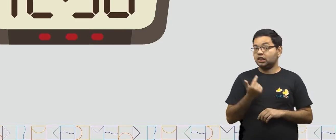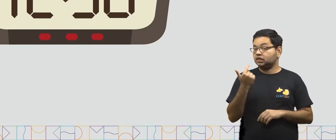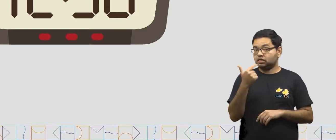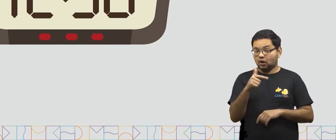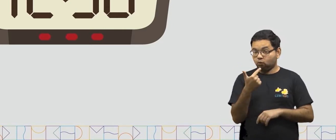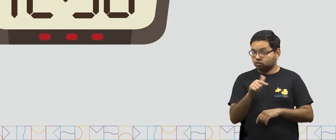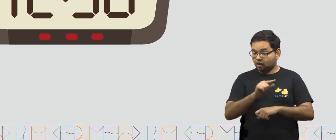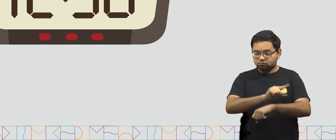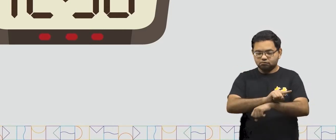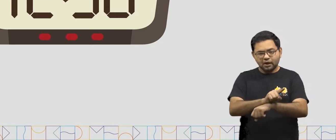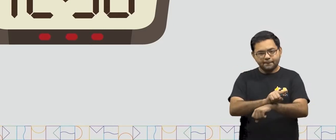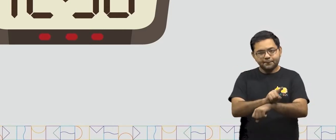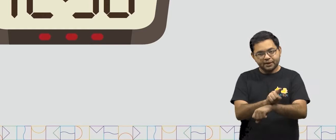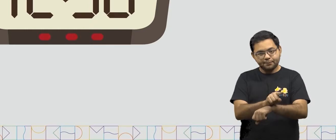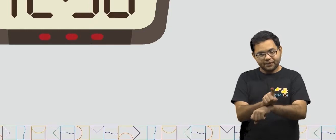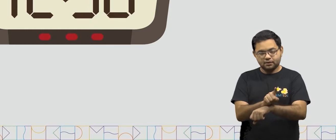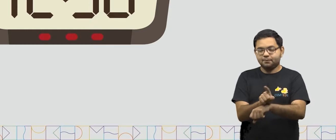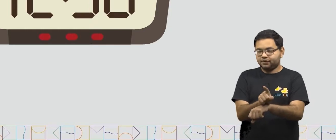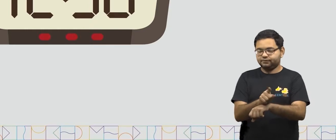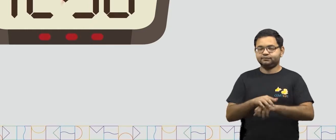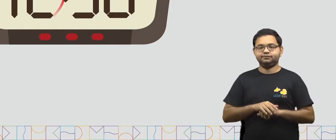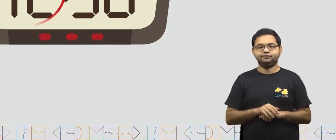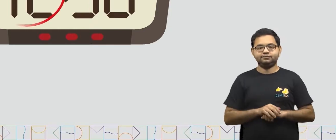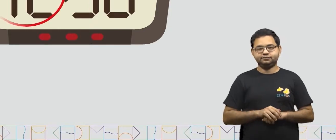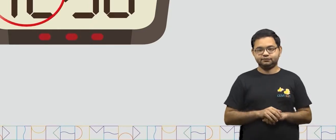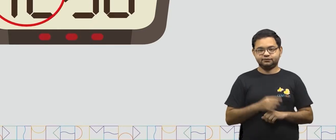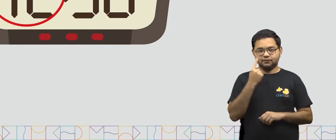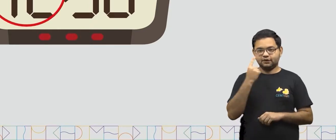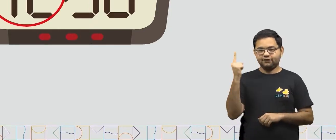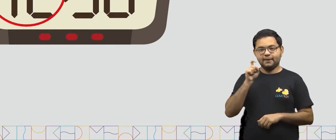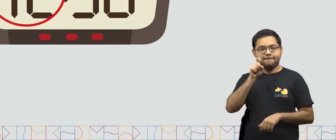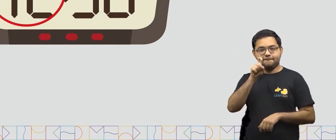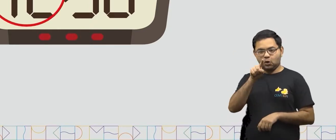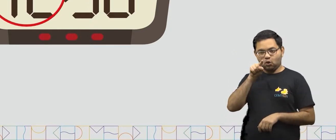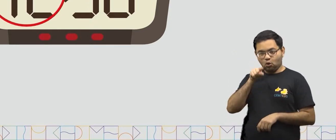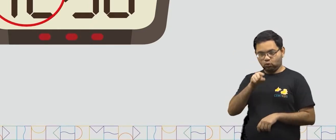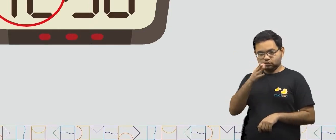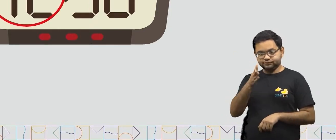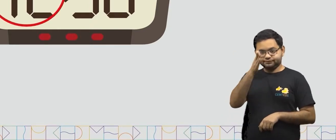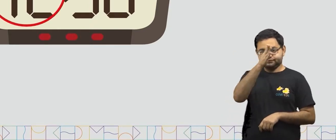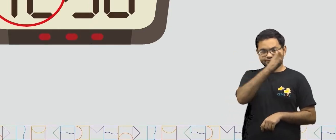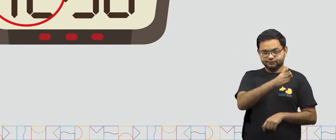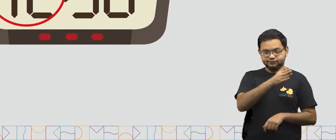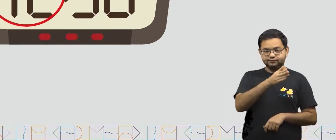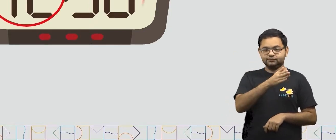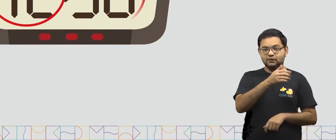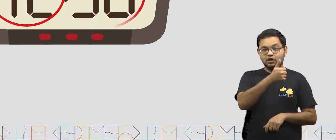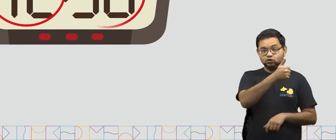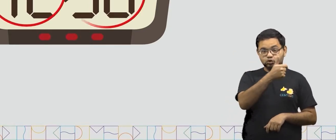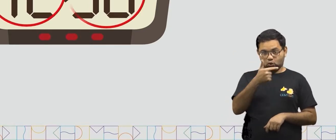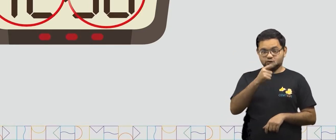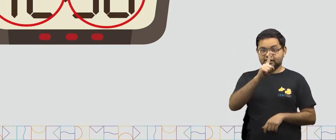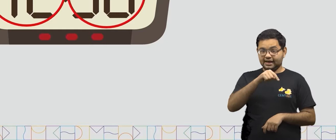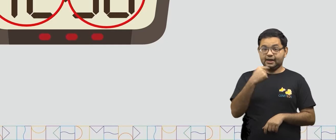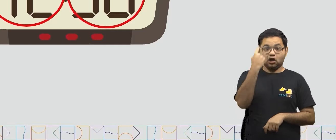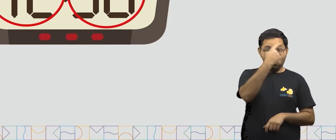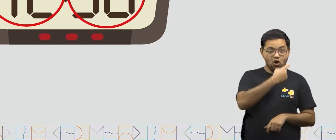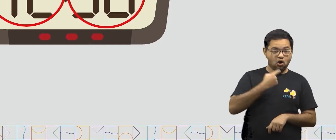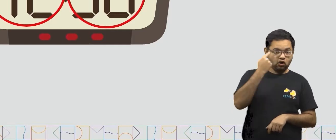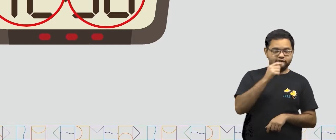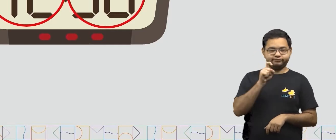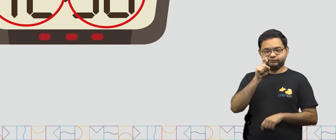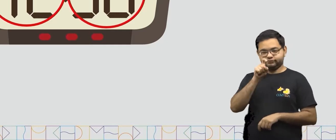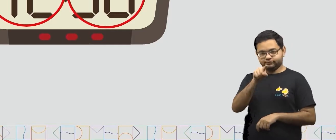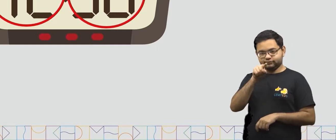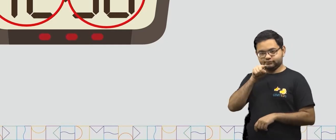ponteiros. Os números que vêm antes dos dois pontos são chamados de horas. E os números que